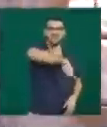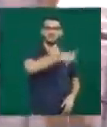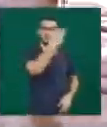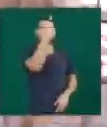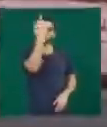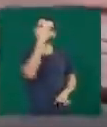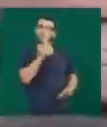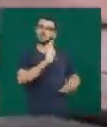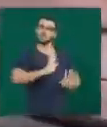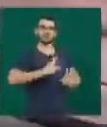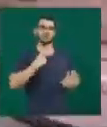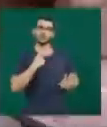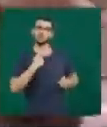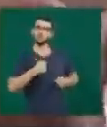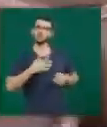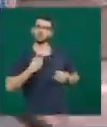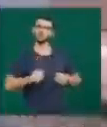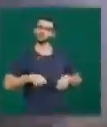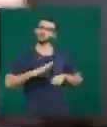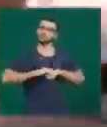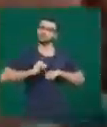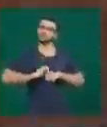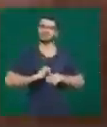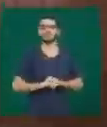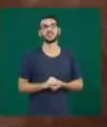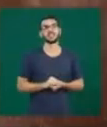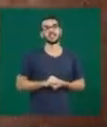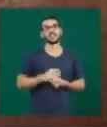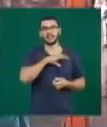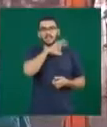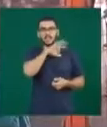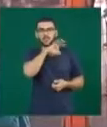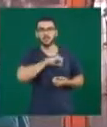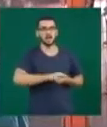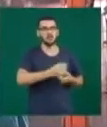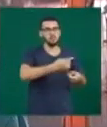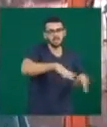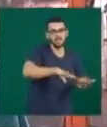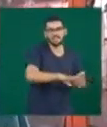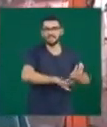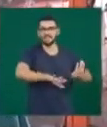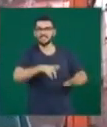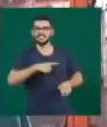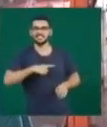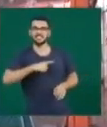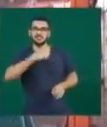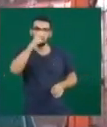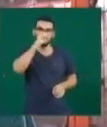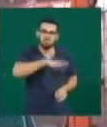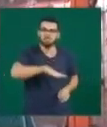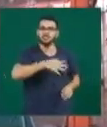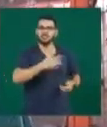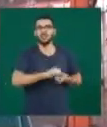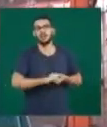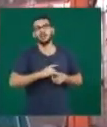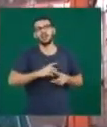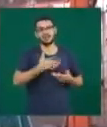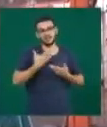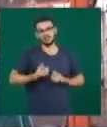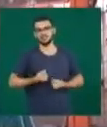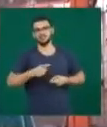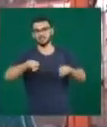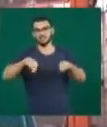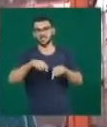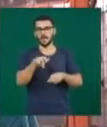abandonados ou vítimas de maus tratos são acolhidos na APA. A maior parte dos cuidados que a gente faz é em questão de observação